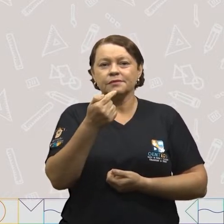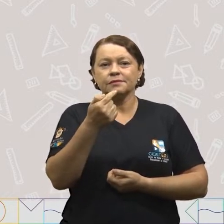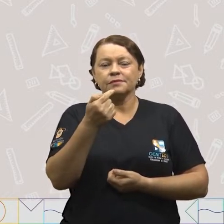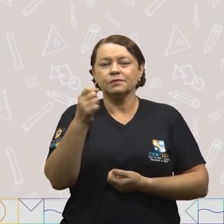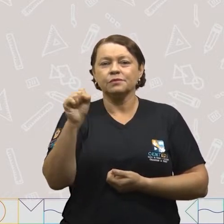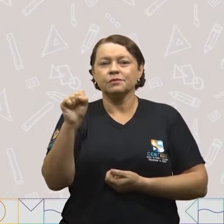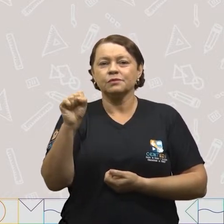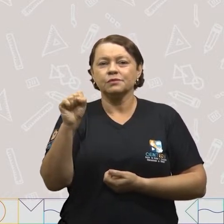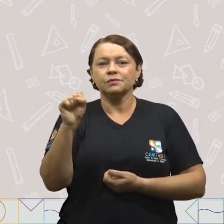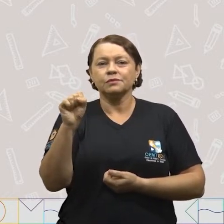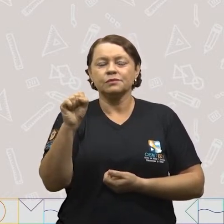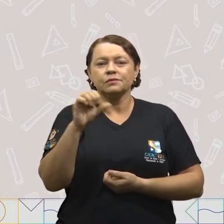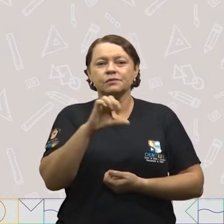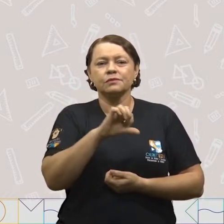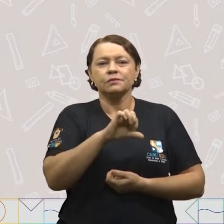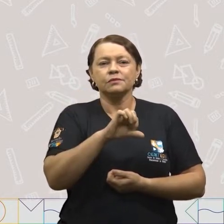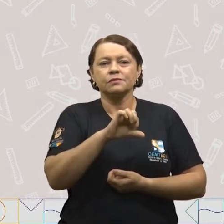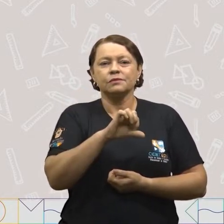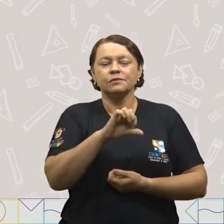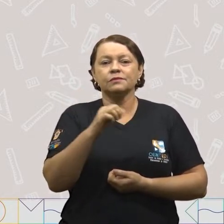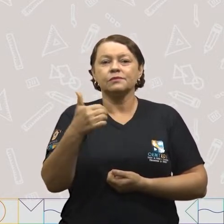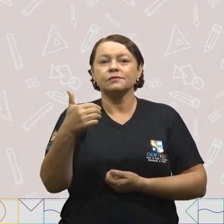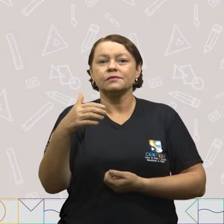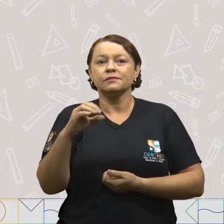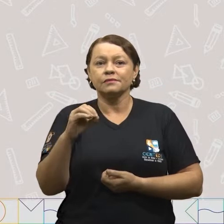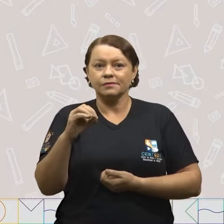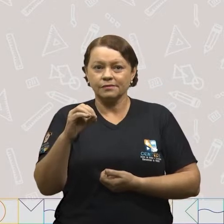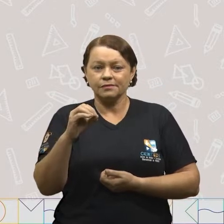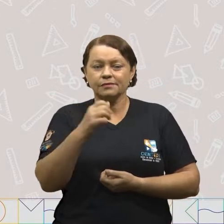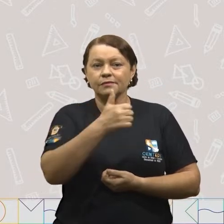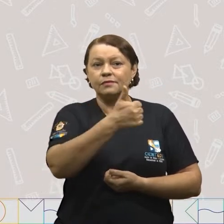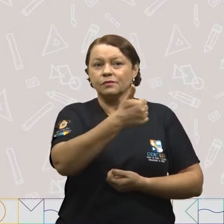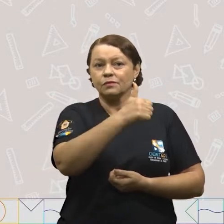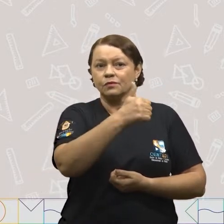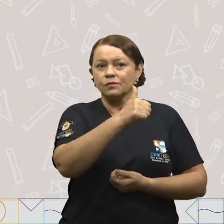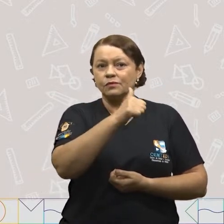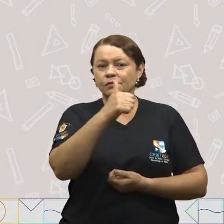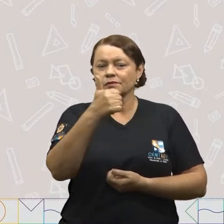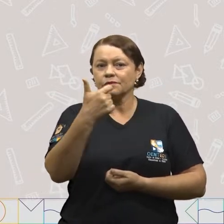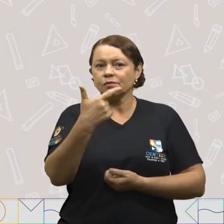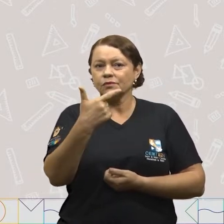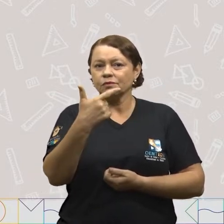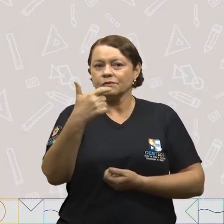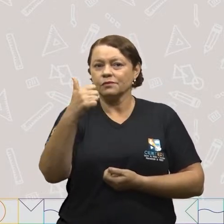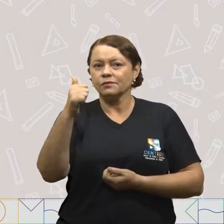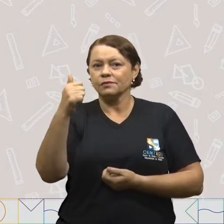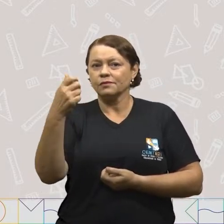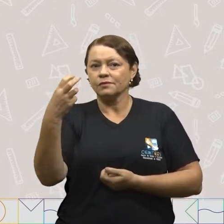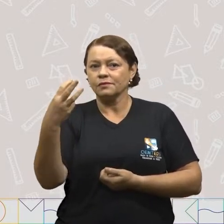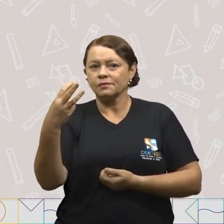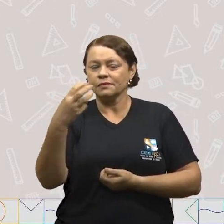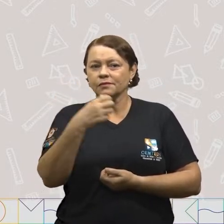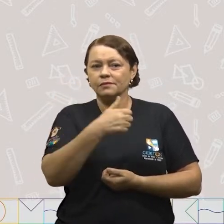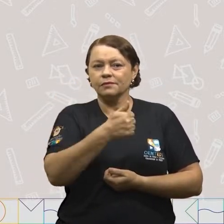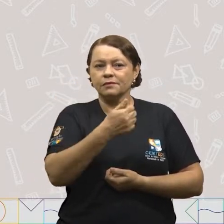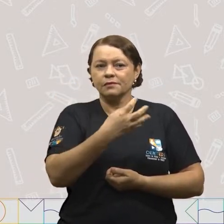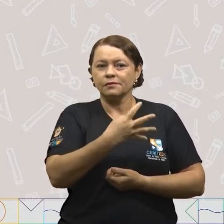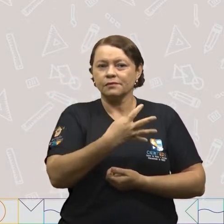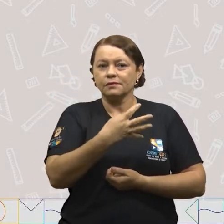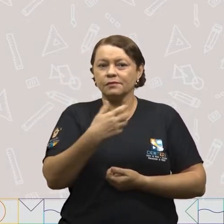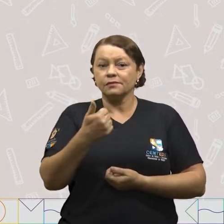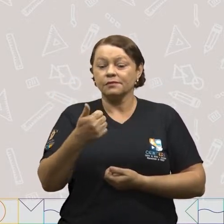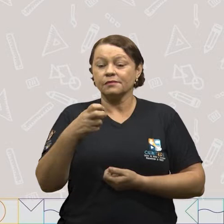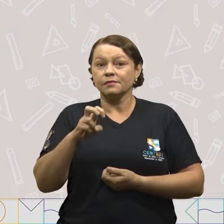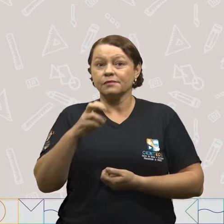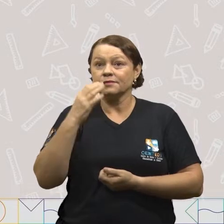sete, oito, nove, dez, onze, doze, treze, quatorze,